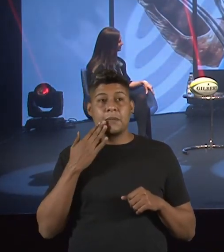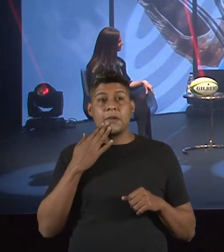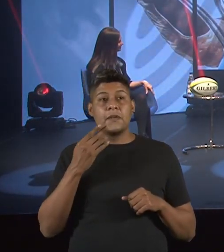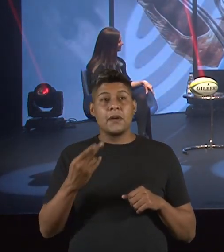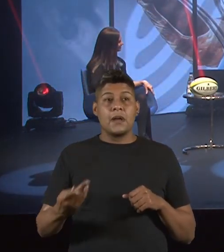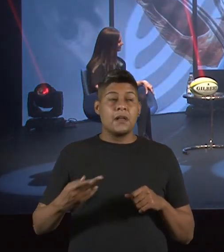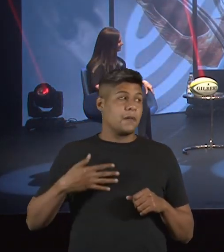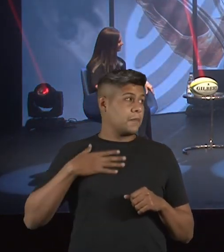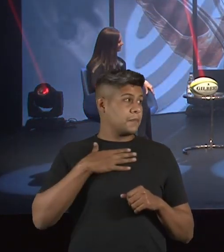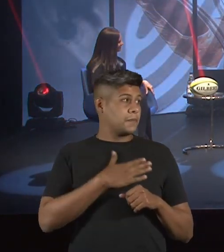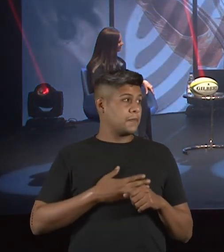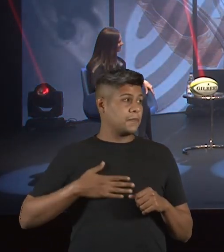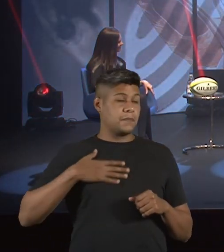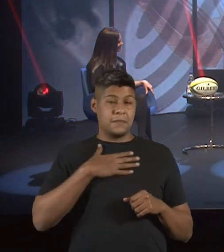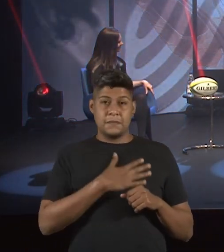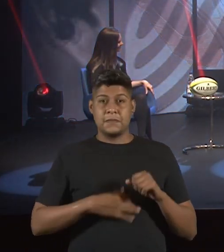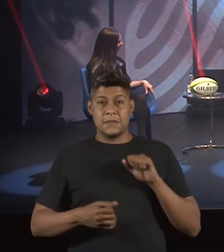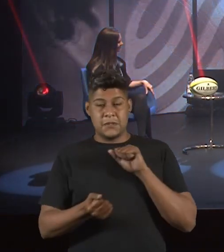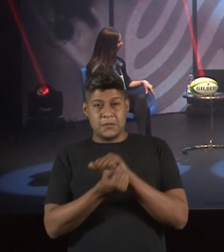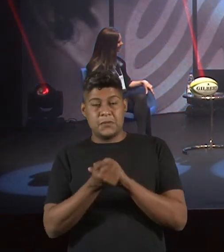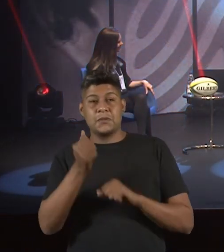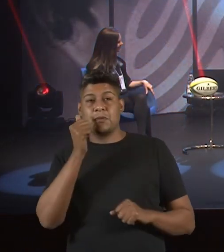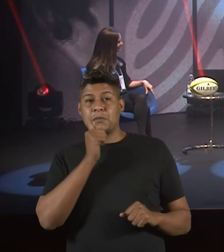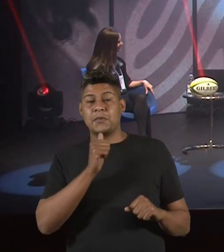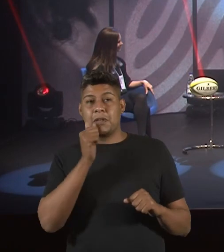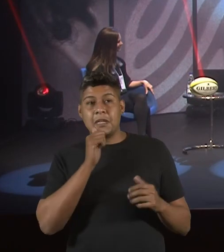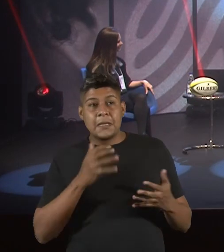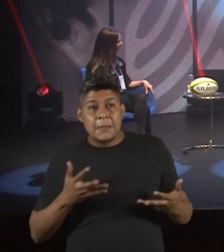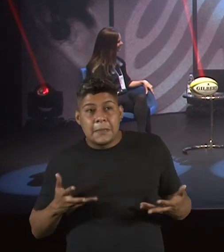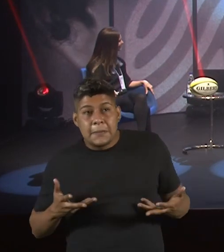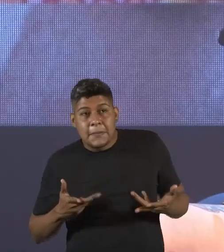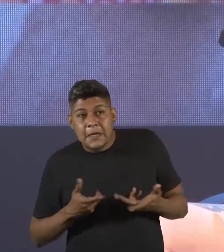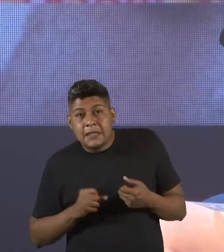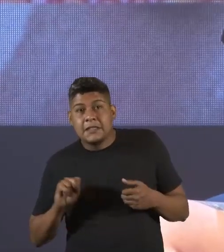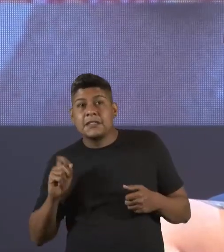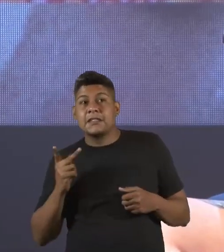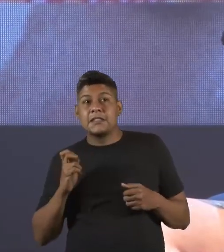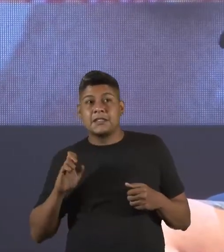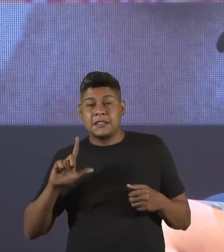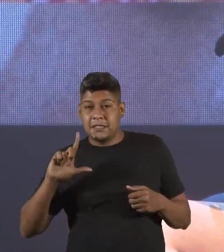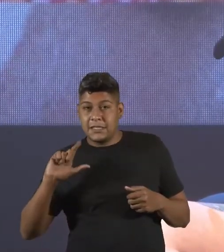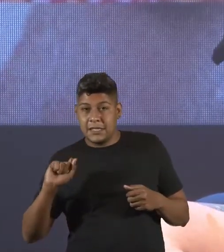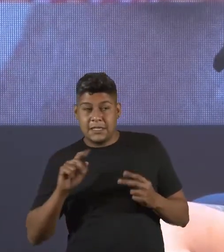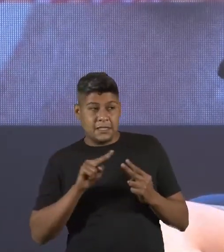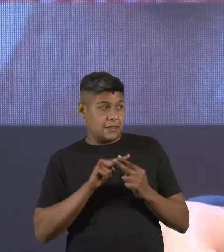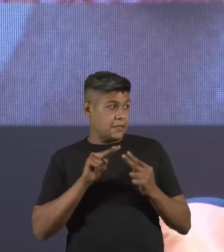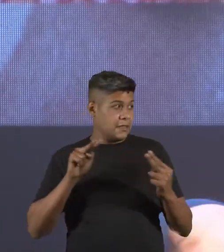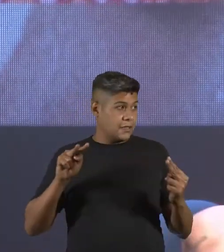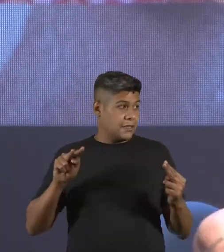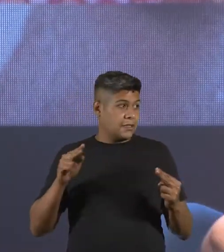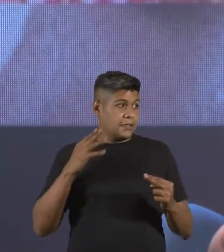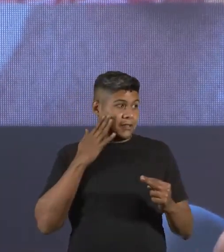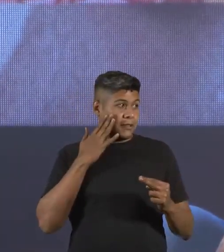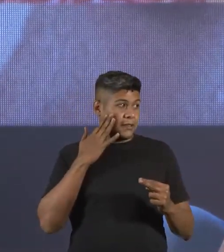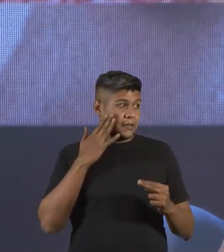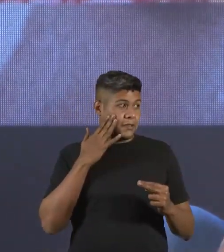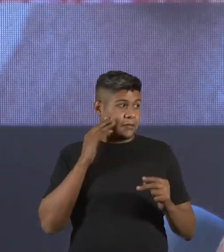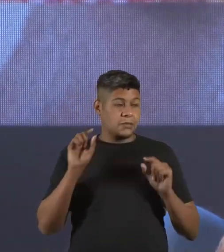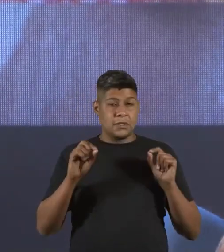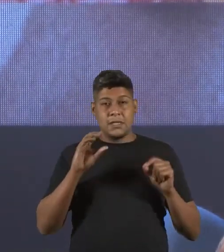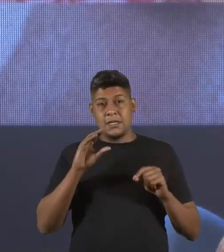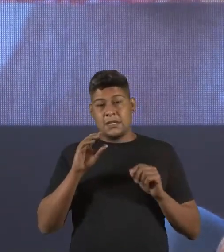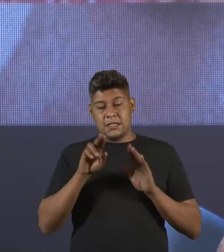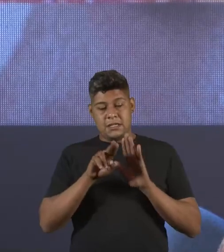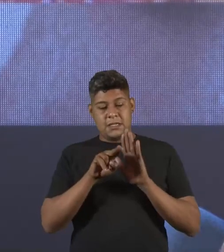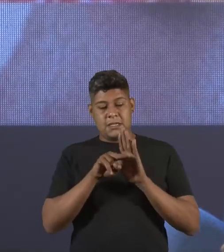dizer que é uma honra estar com essas mulheres incríveis aqui, com a Sheila, ainda que virtualmente, e parabenizar o CEE por